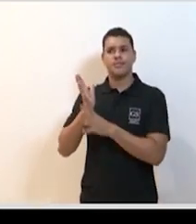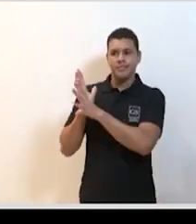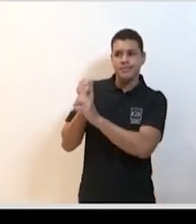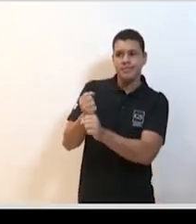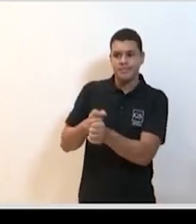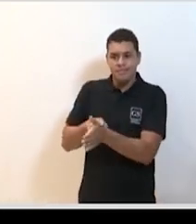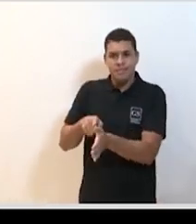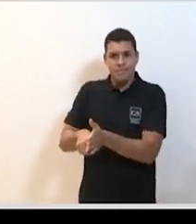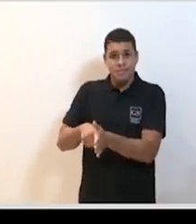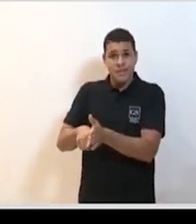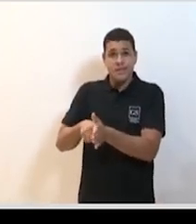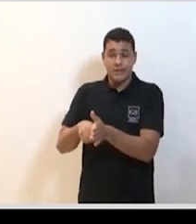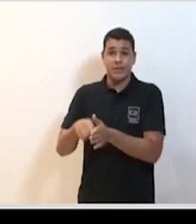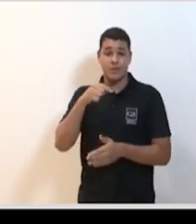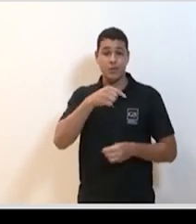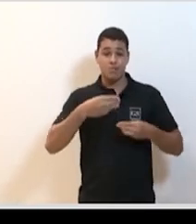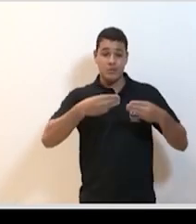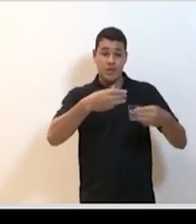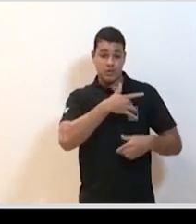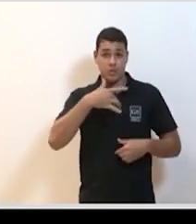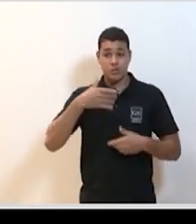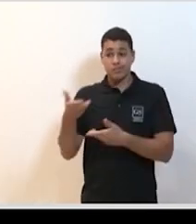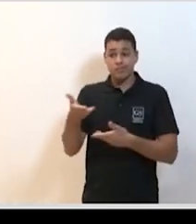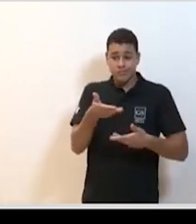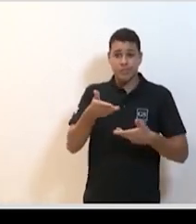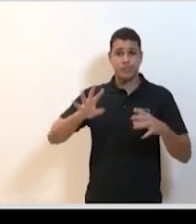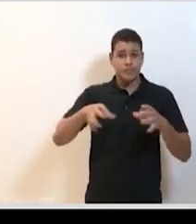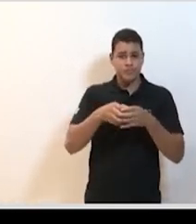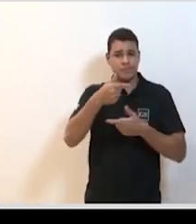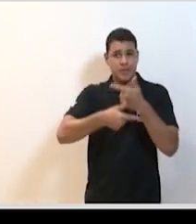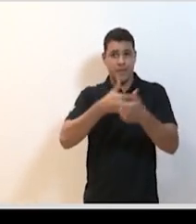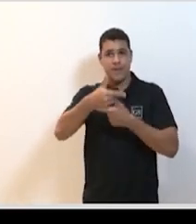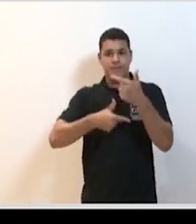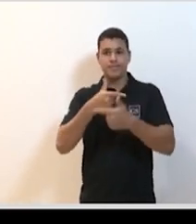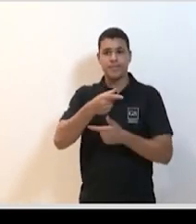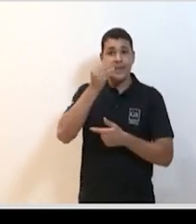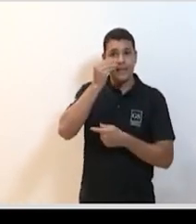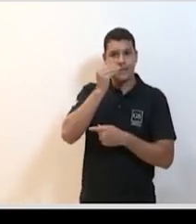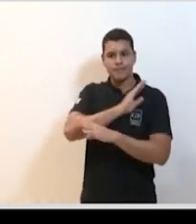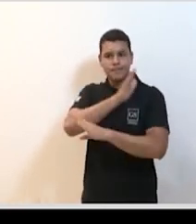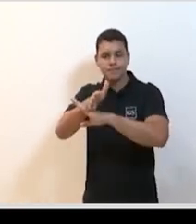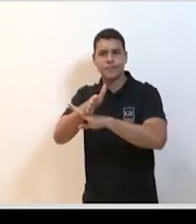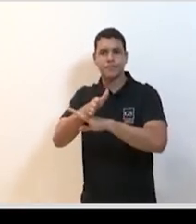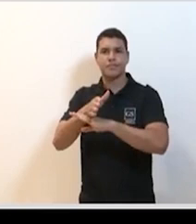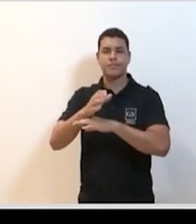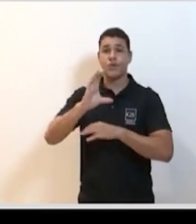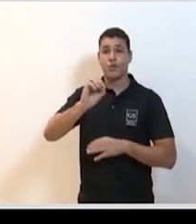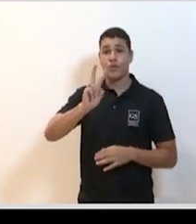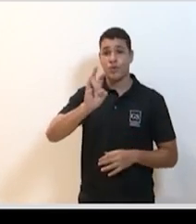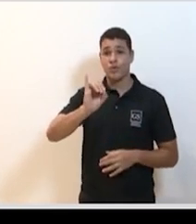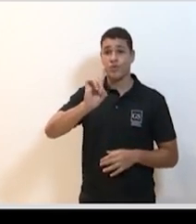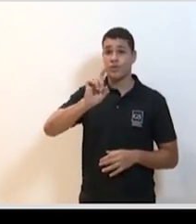esse grande estudo de métodos terapêuticos para coronavírus com os quatro principais agentes que vem sendo usados no mundo